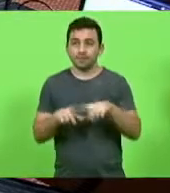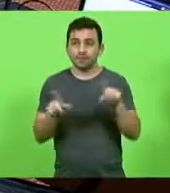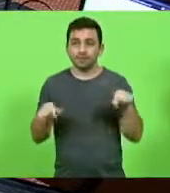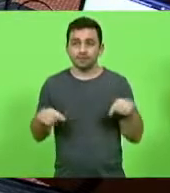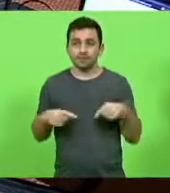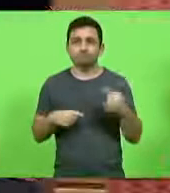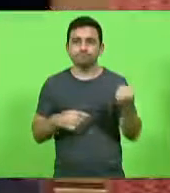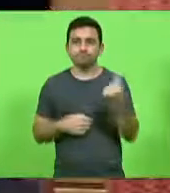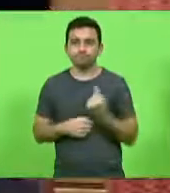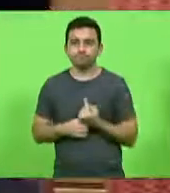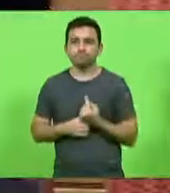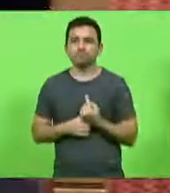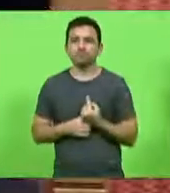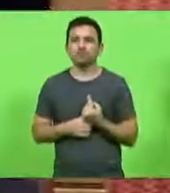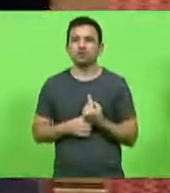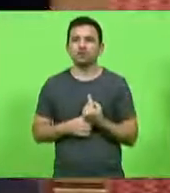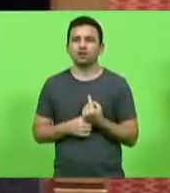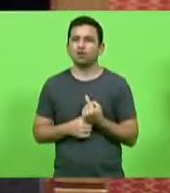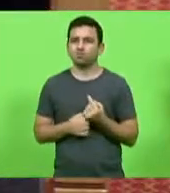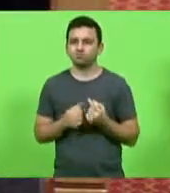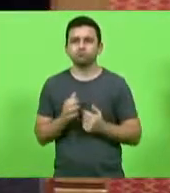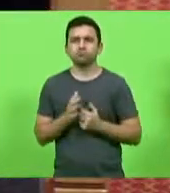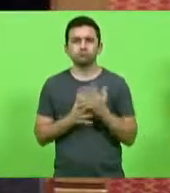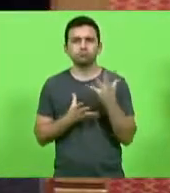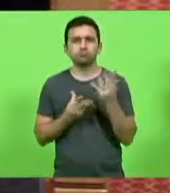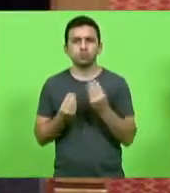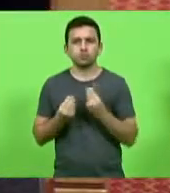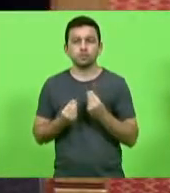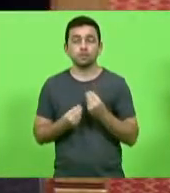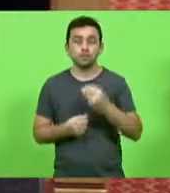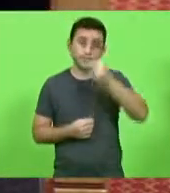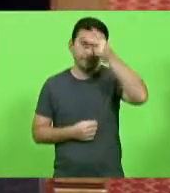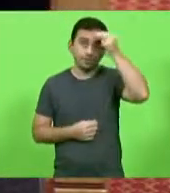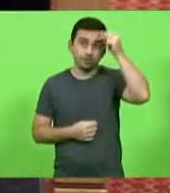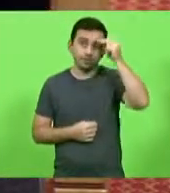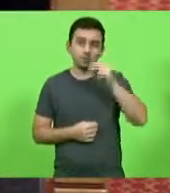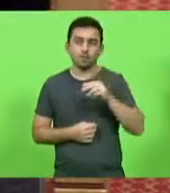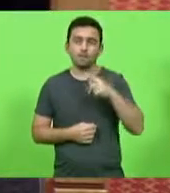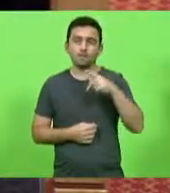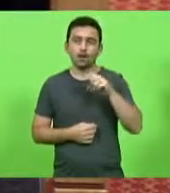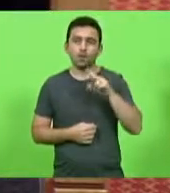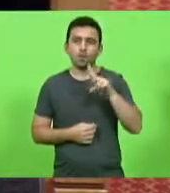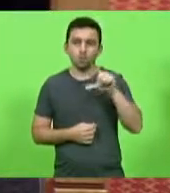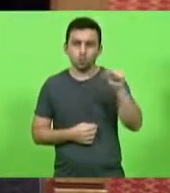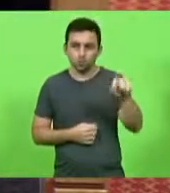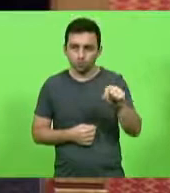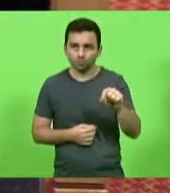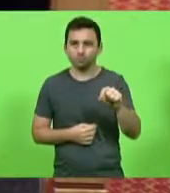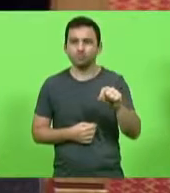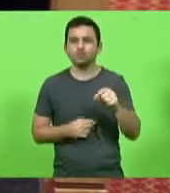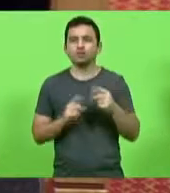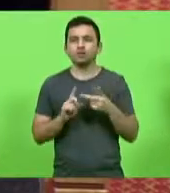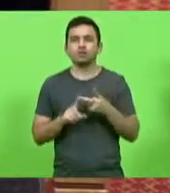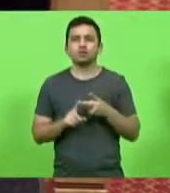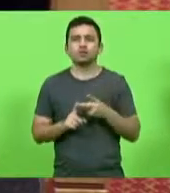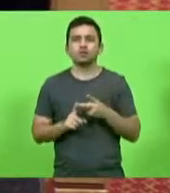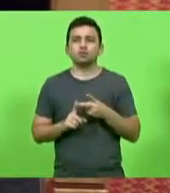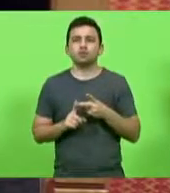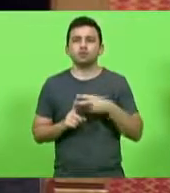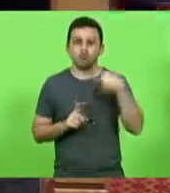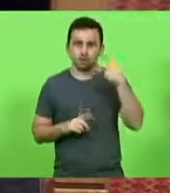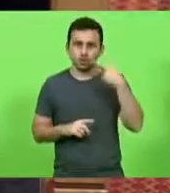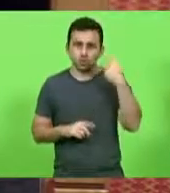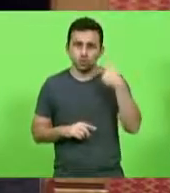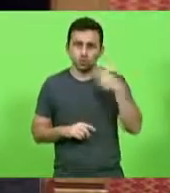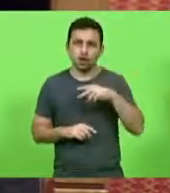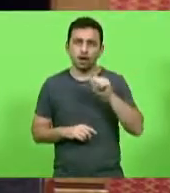hoje recebeu, acho que muitos colegas também, prefeito Paulo Bueno de Camargo, de Mato Costa, o vereador Alvir